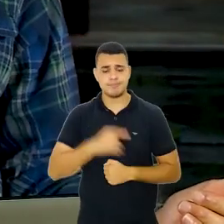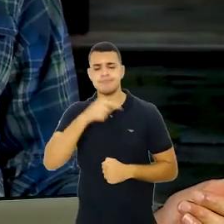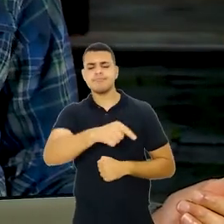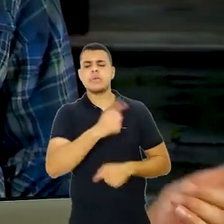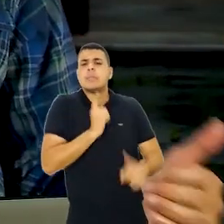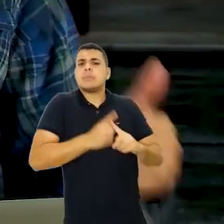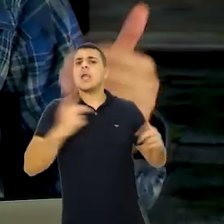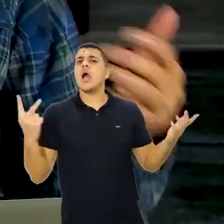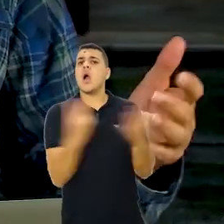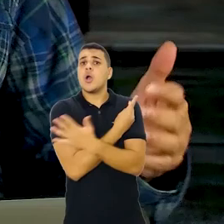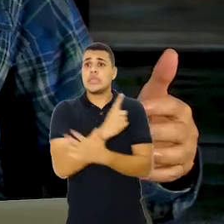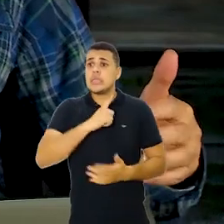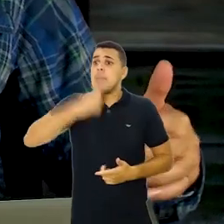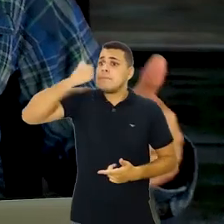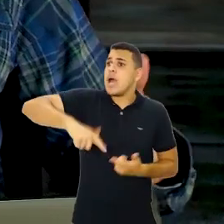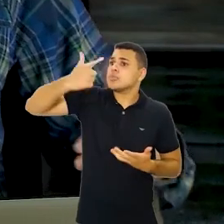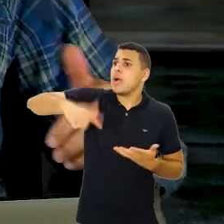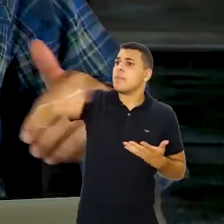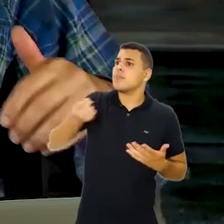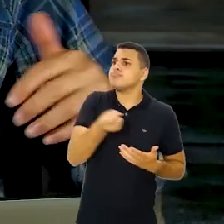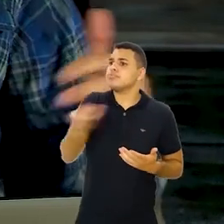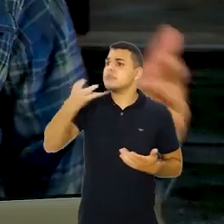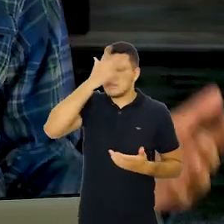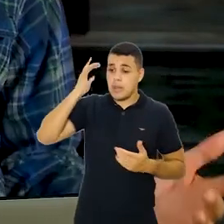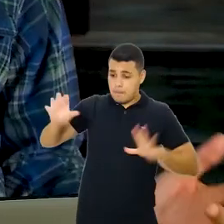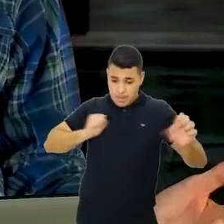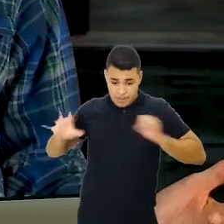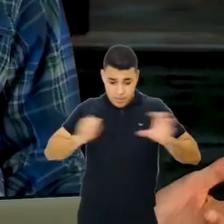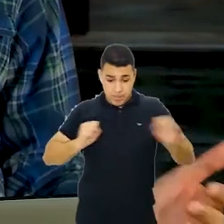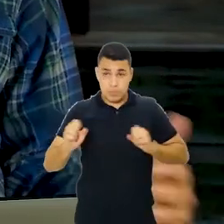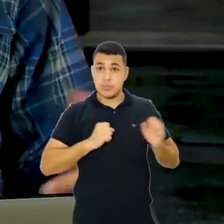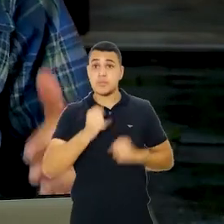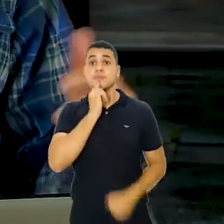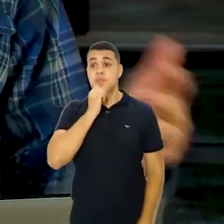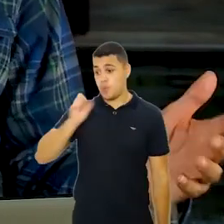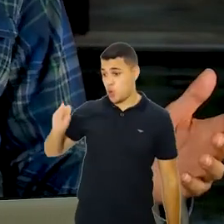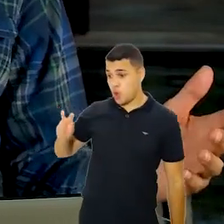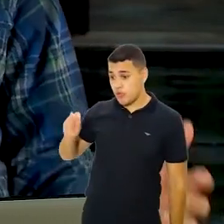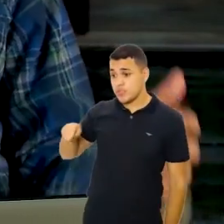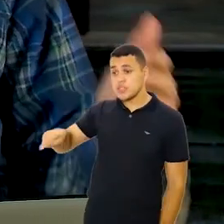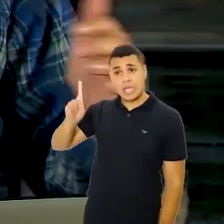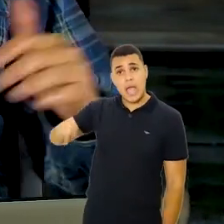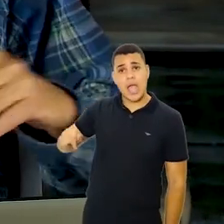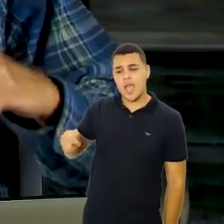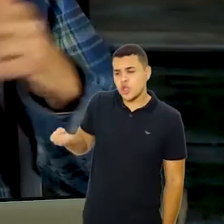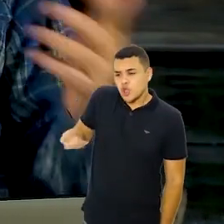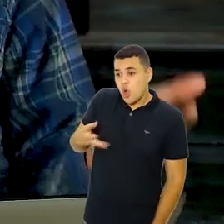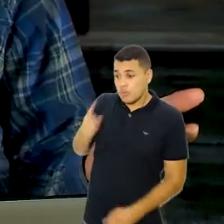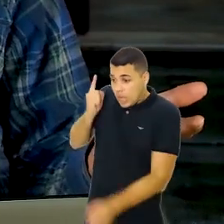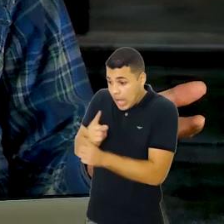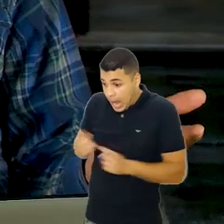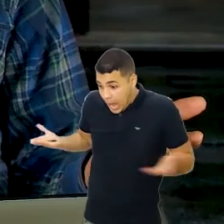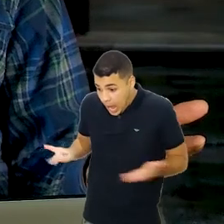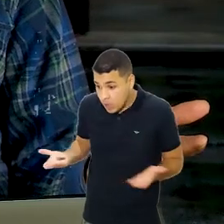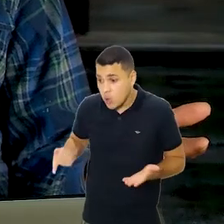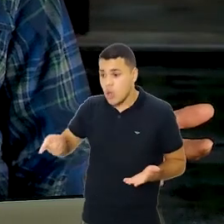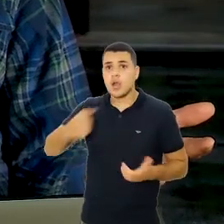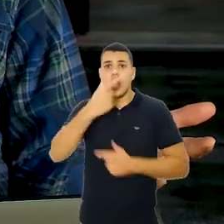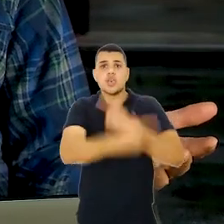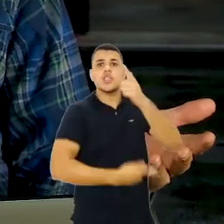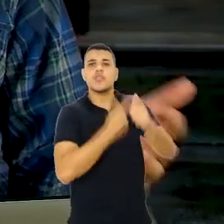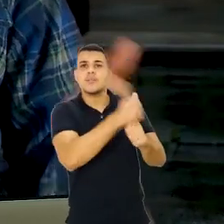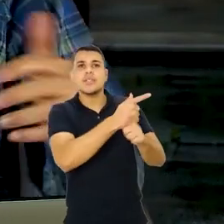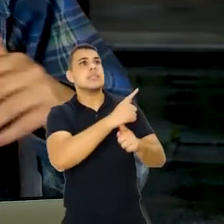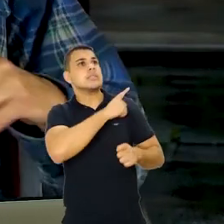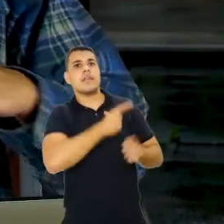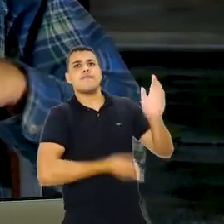clássico. Isso ocorre quando há um grande número de suscetíveis em todo o mundo. Quando tem um vírus novo, por exemplo, como o novo